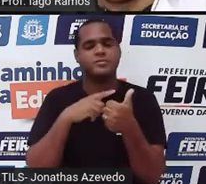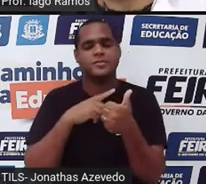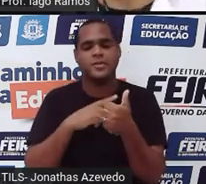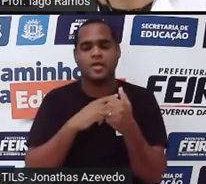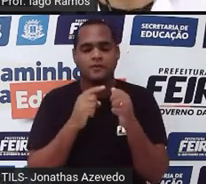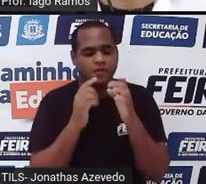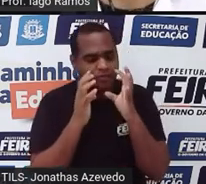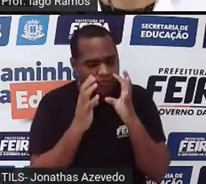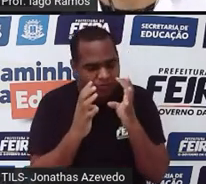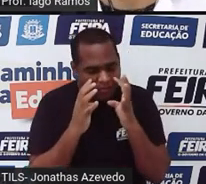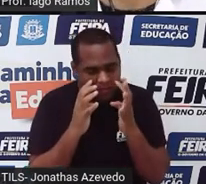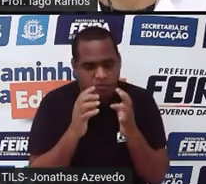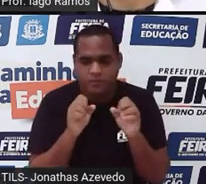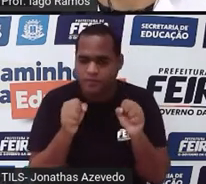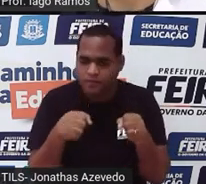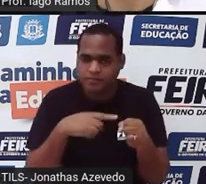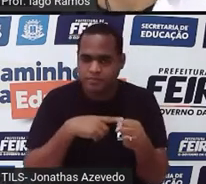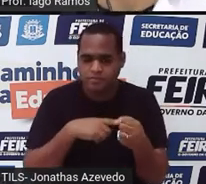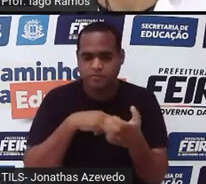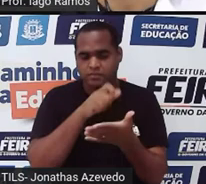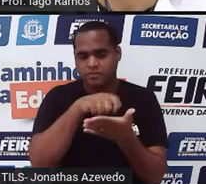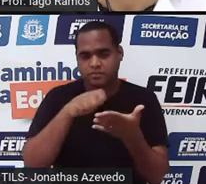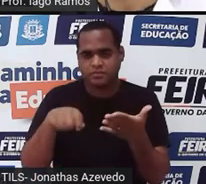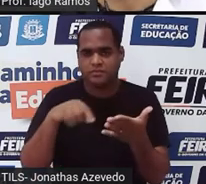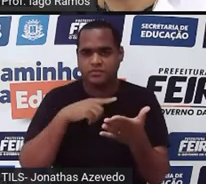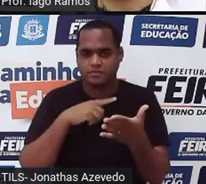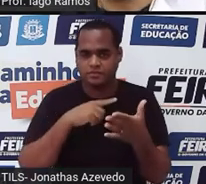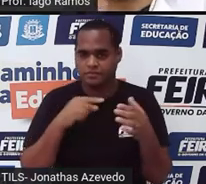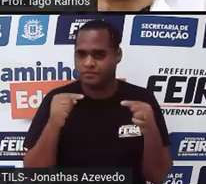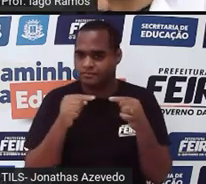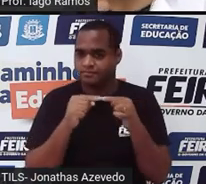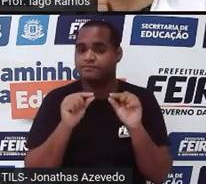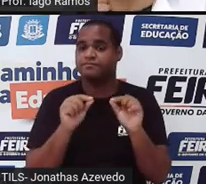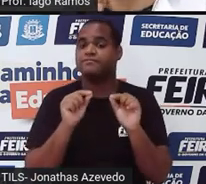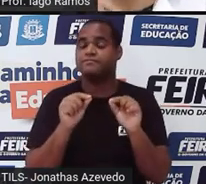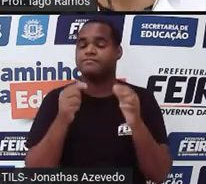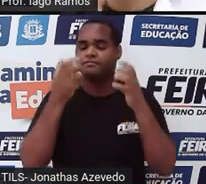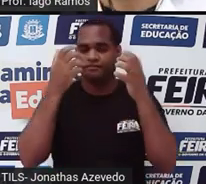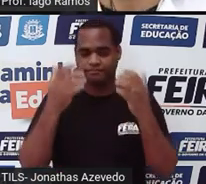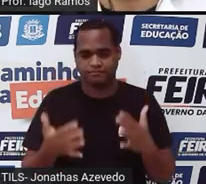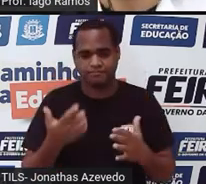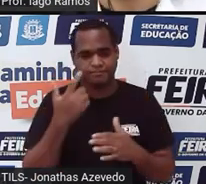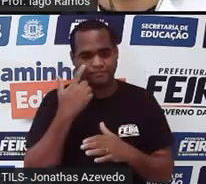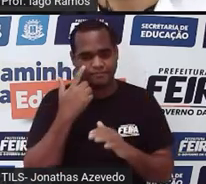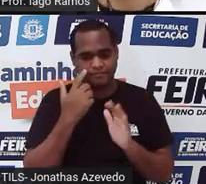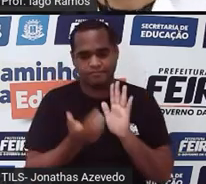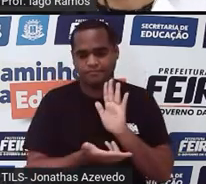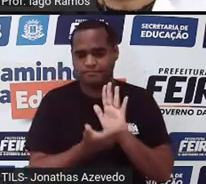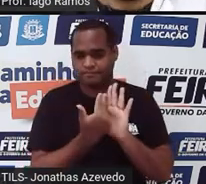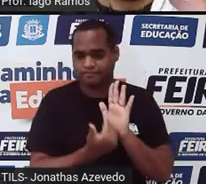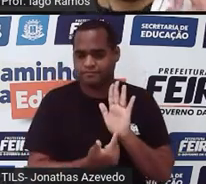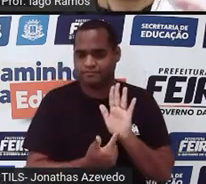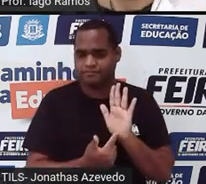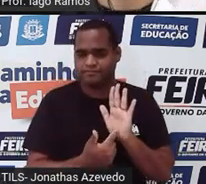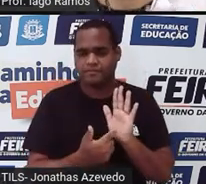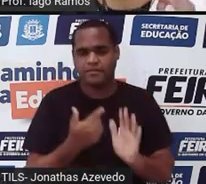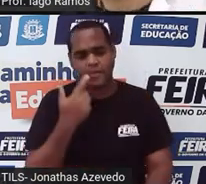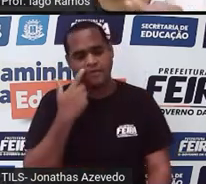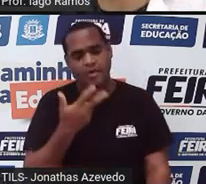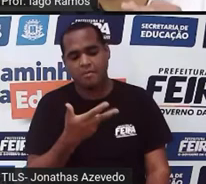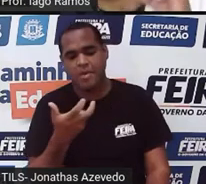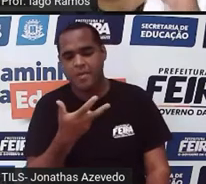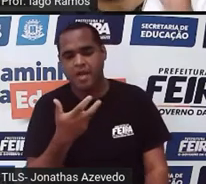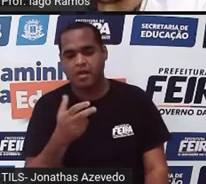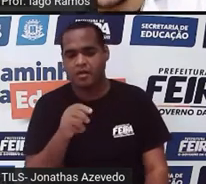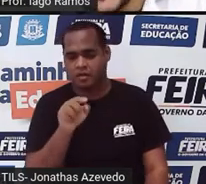Para tentar escrever essa sequência, ok? Então olha só aí essa imagem, tá? Observando. Esse é o